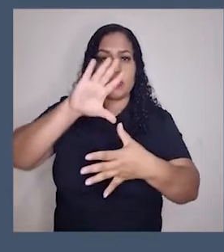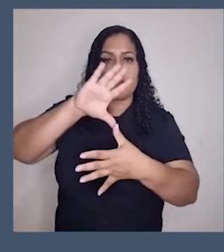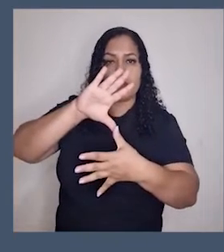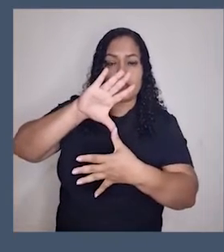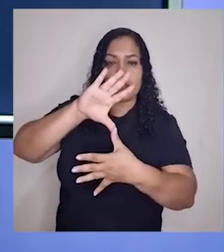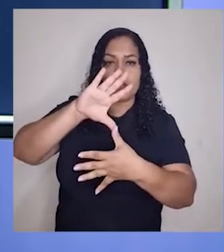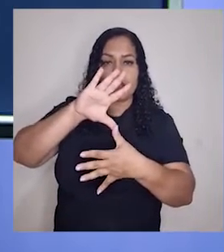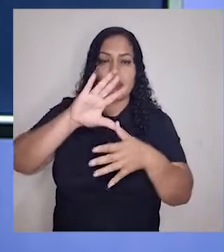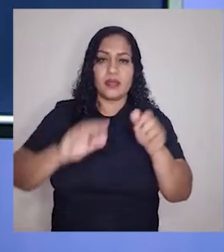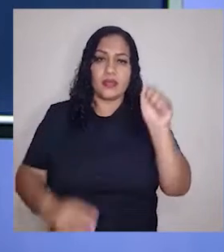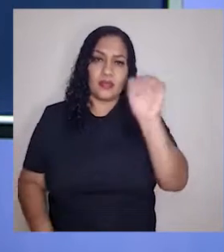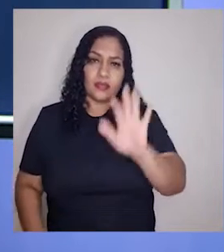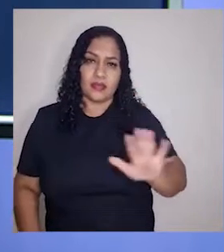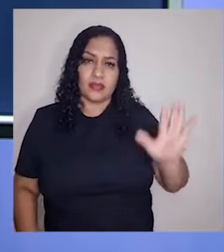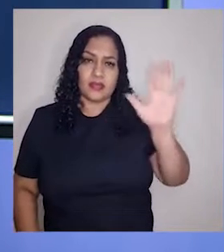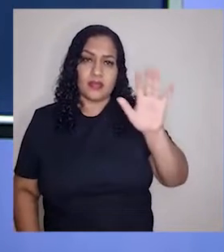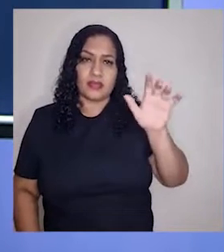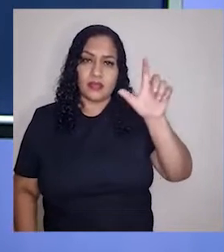e da Ásia.